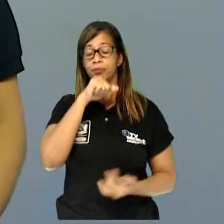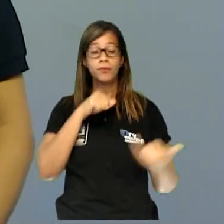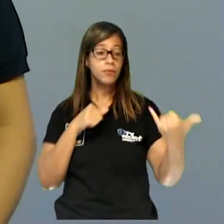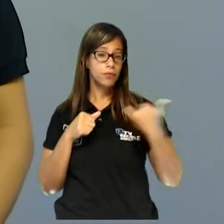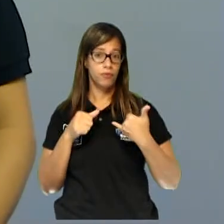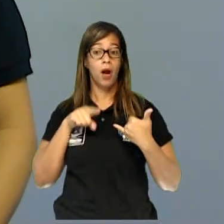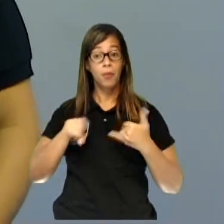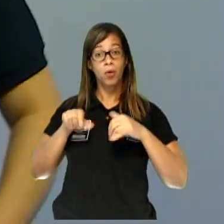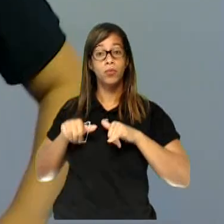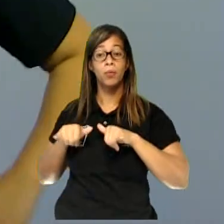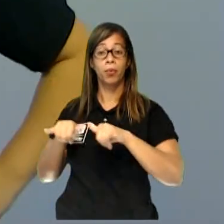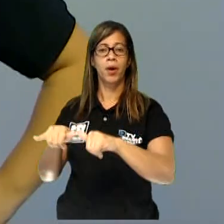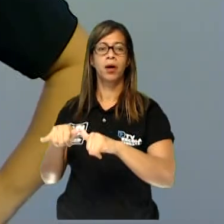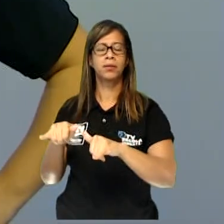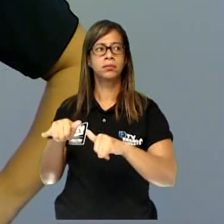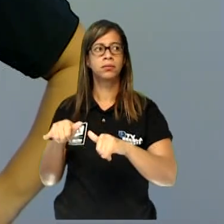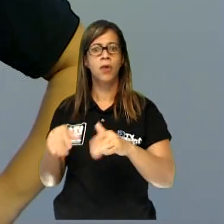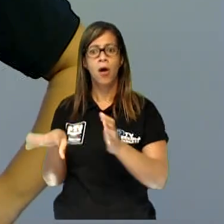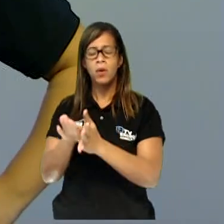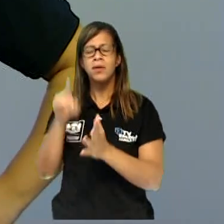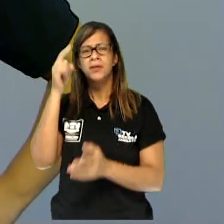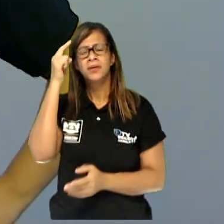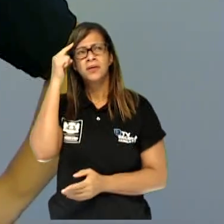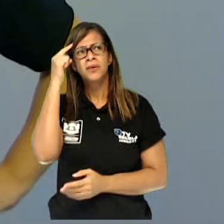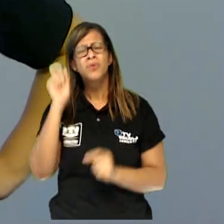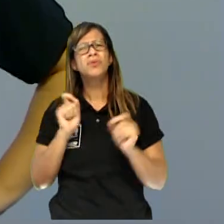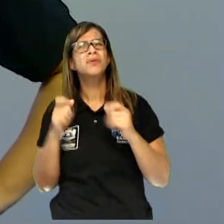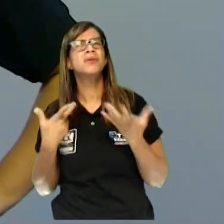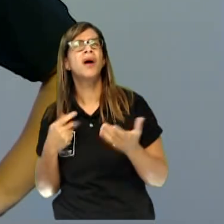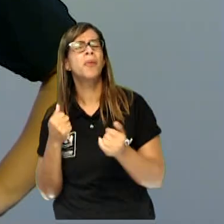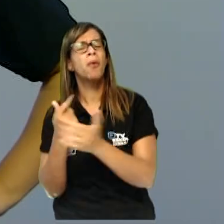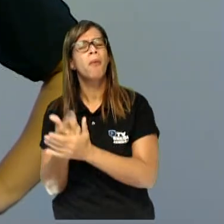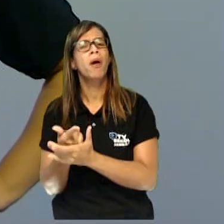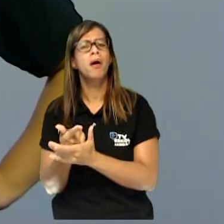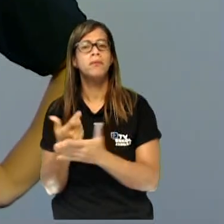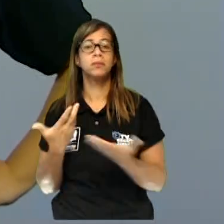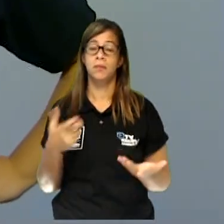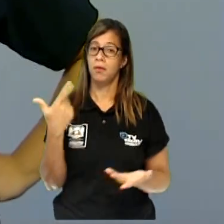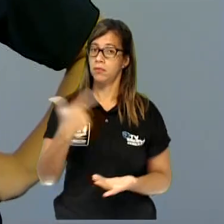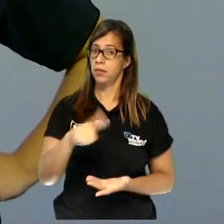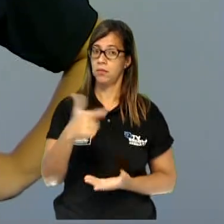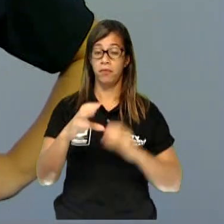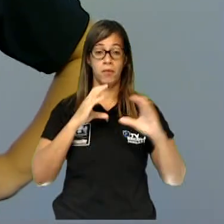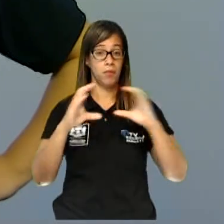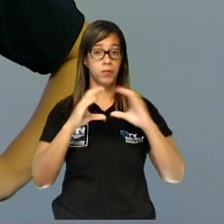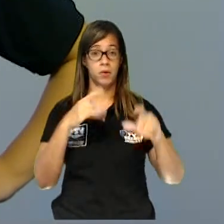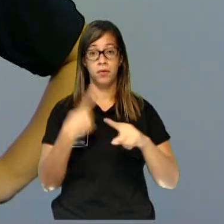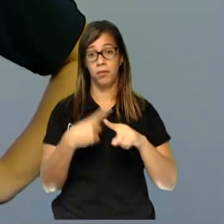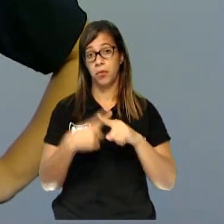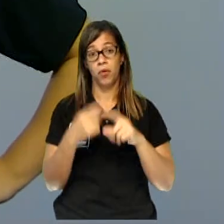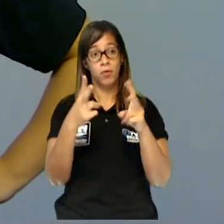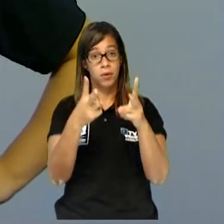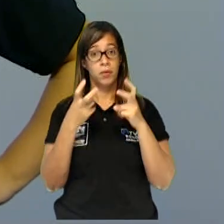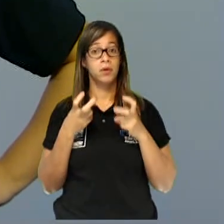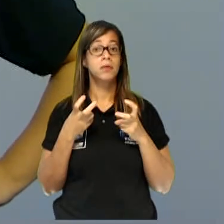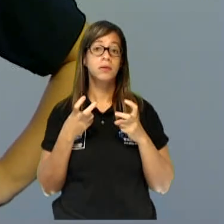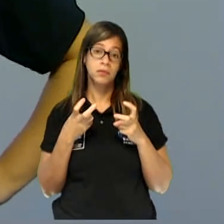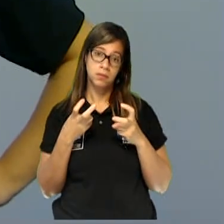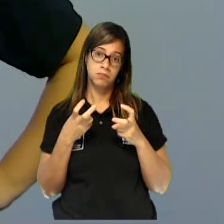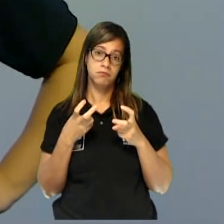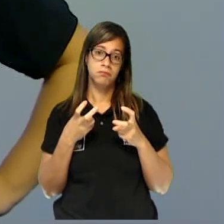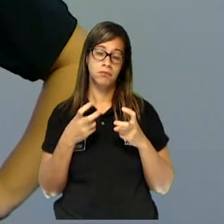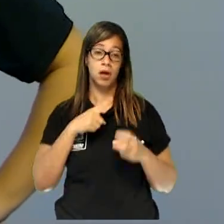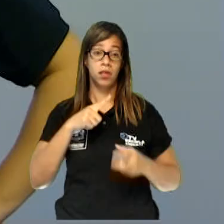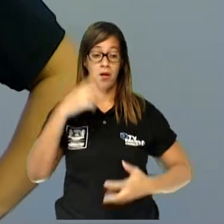eu... Quem era mesmo que eu tinha que comprar? Então, não houve uma comunicação aí, porque eu não consegui prestar atenção. Houve um ruído